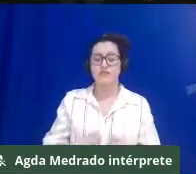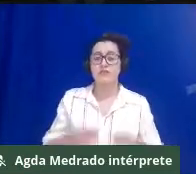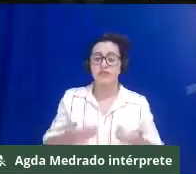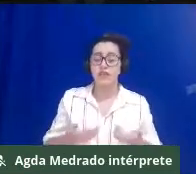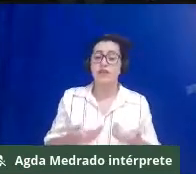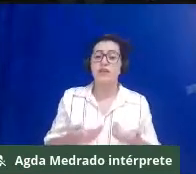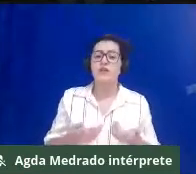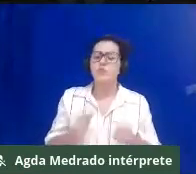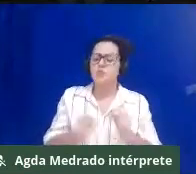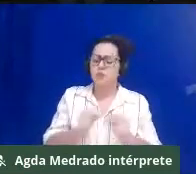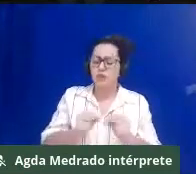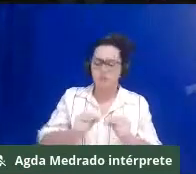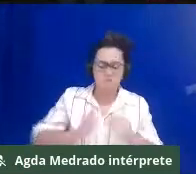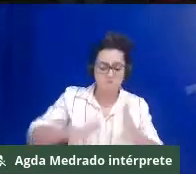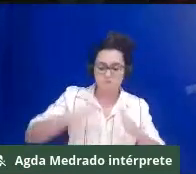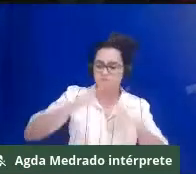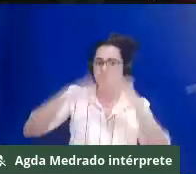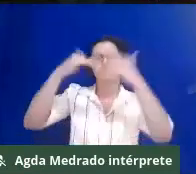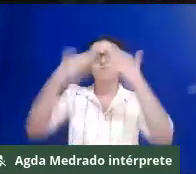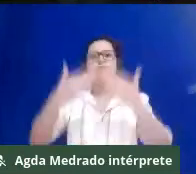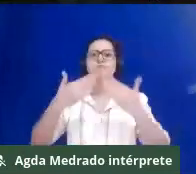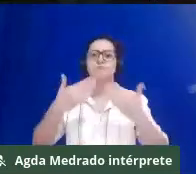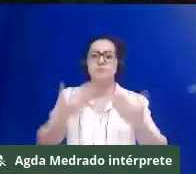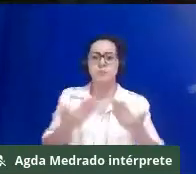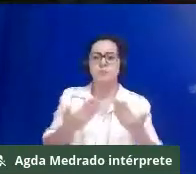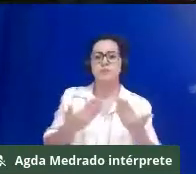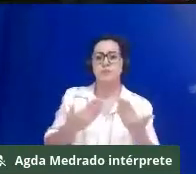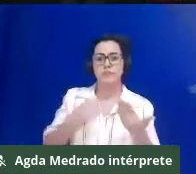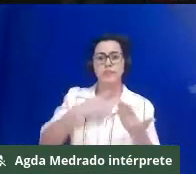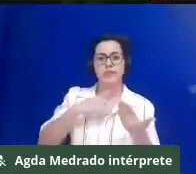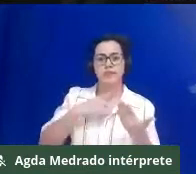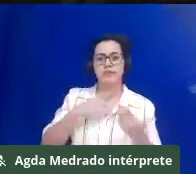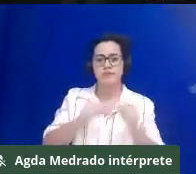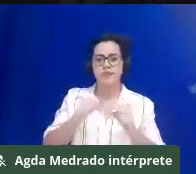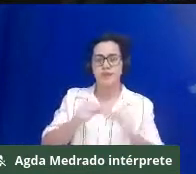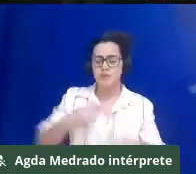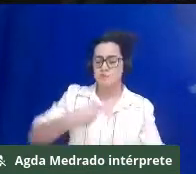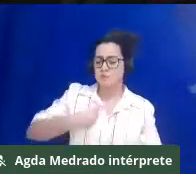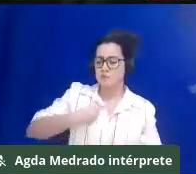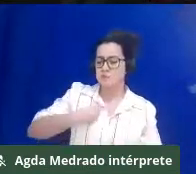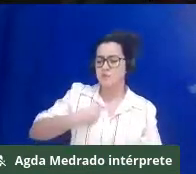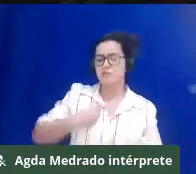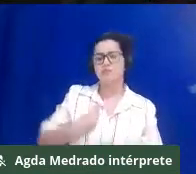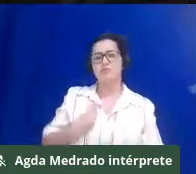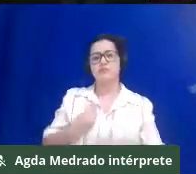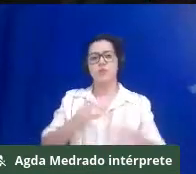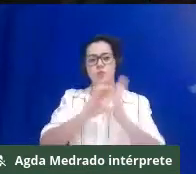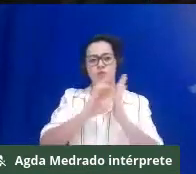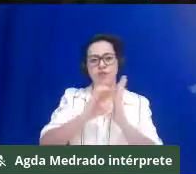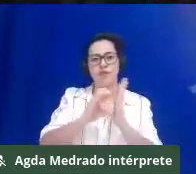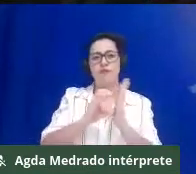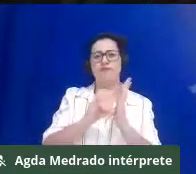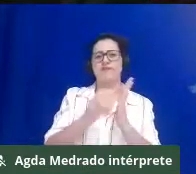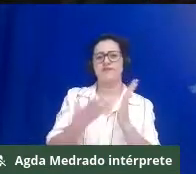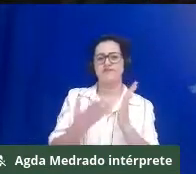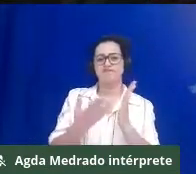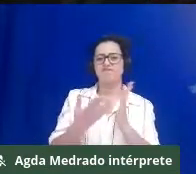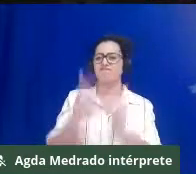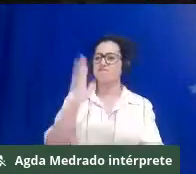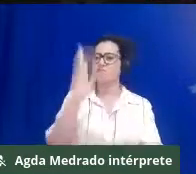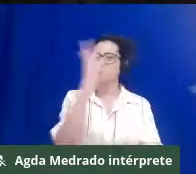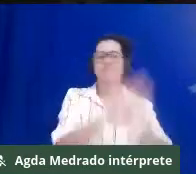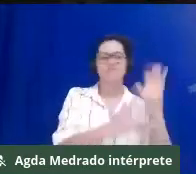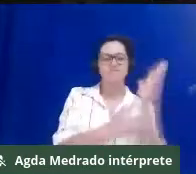a presença dessas comunidades quilombolas para a manutenção do meio ambiente, é que diversos estudos estão